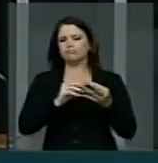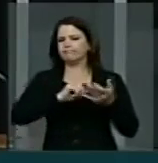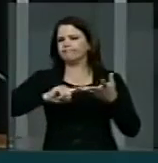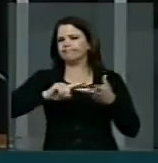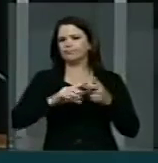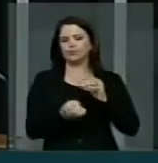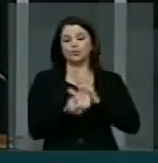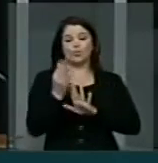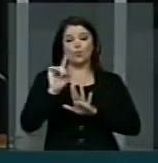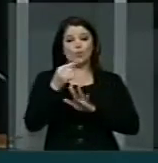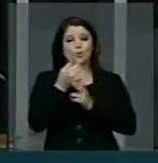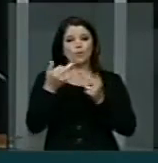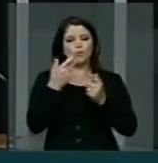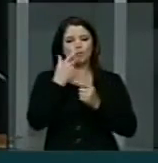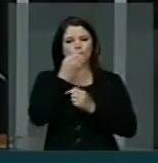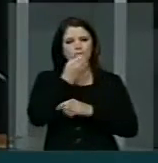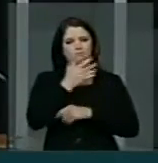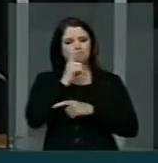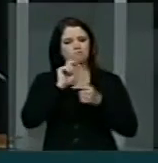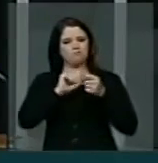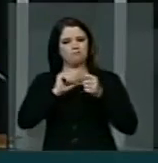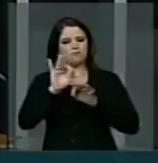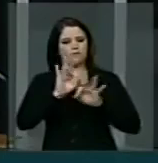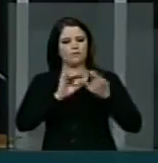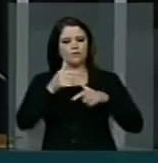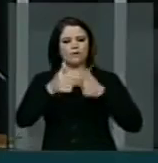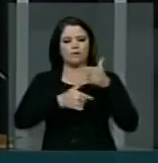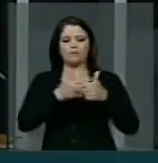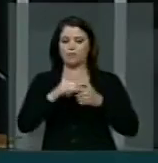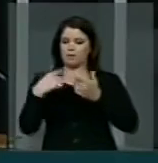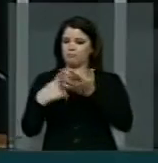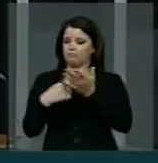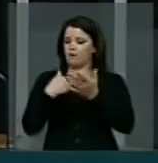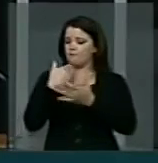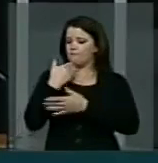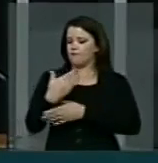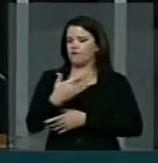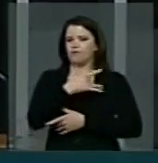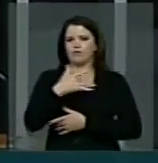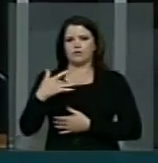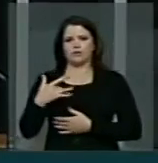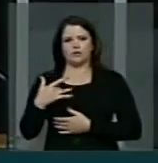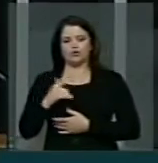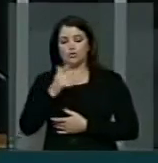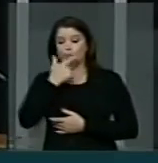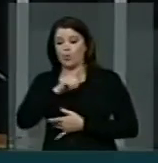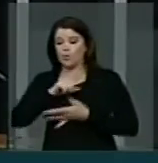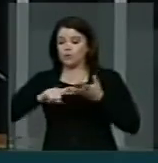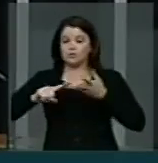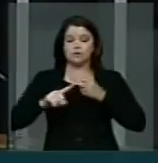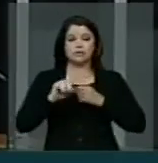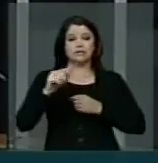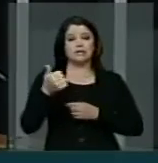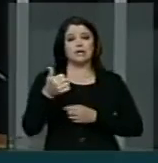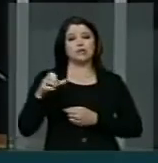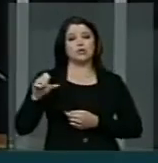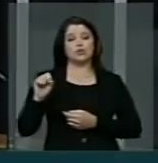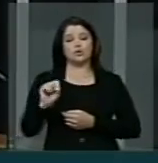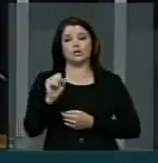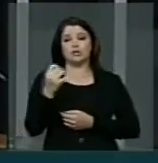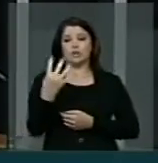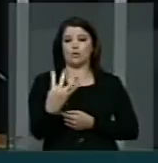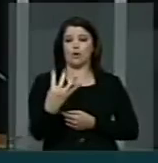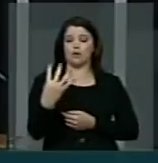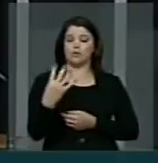uma das coisas boas que ele vem fazendo é exatamente esse pacto pela saúde, atingindo os 184